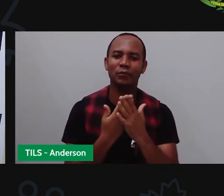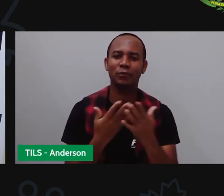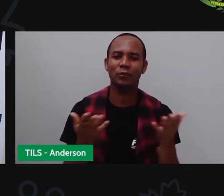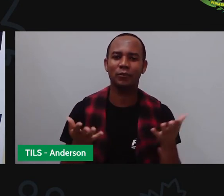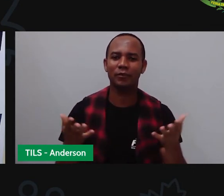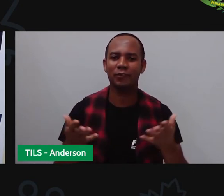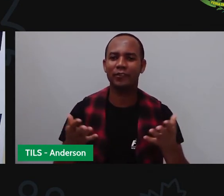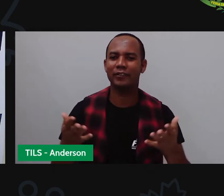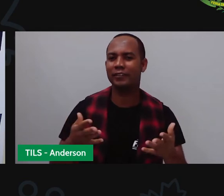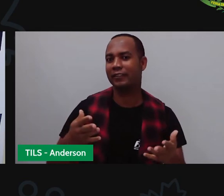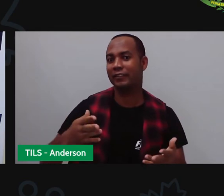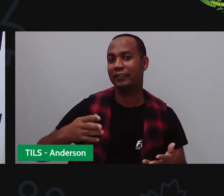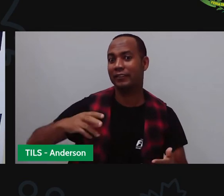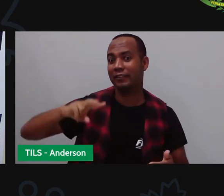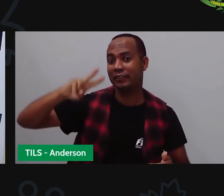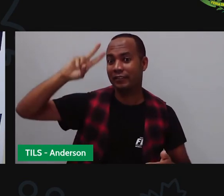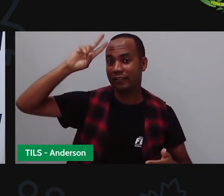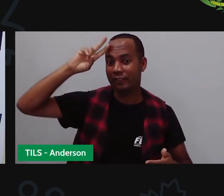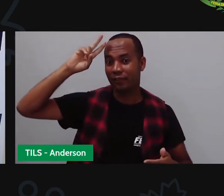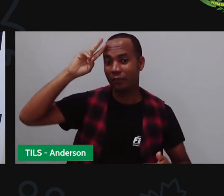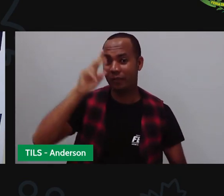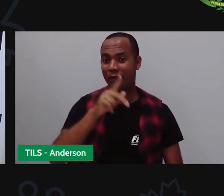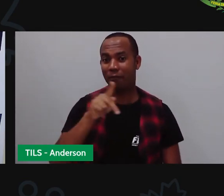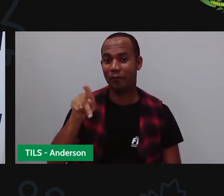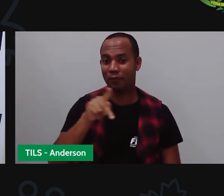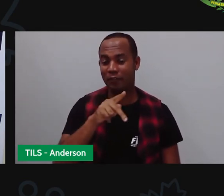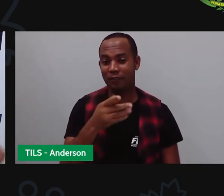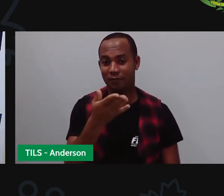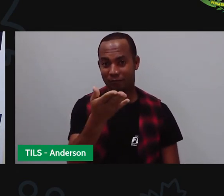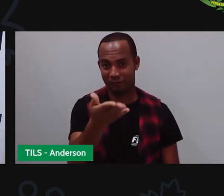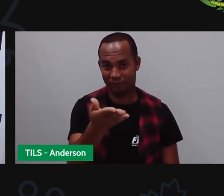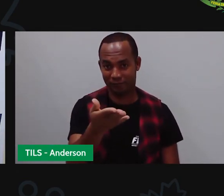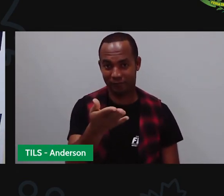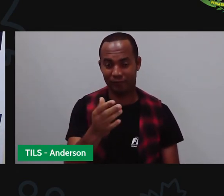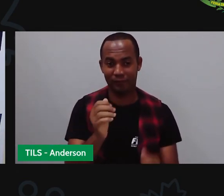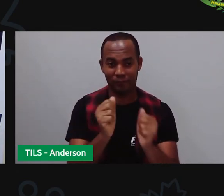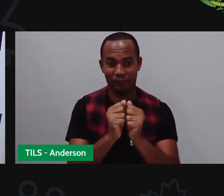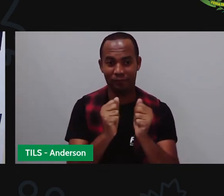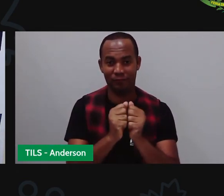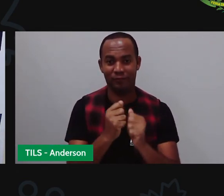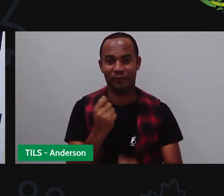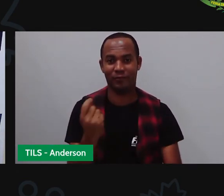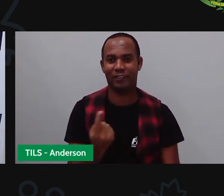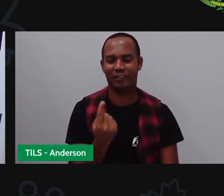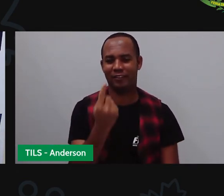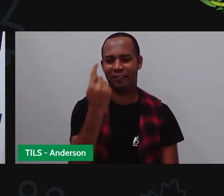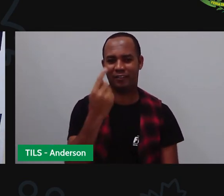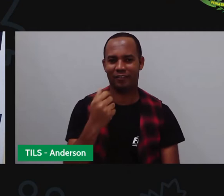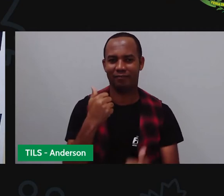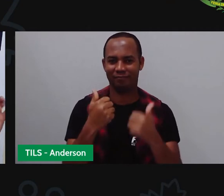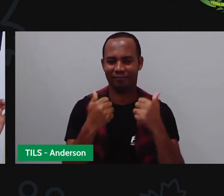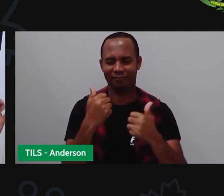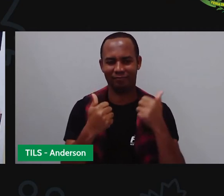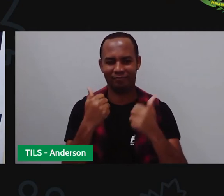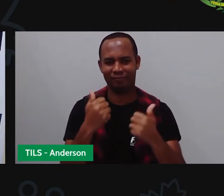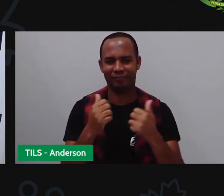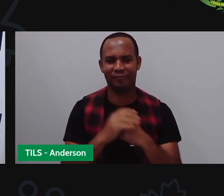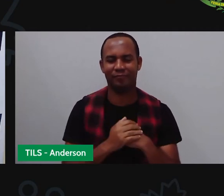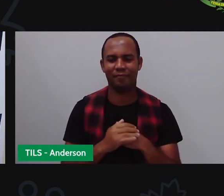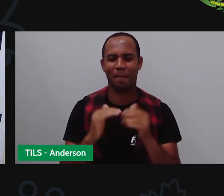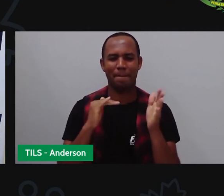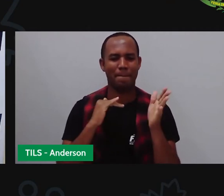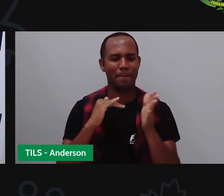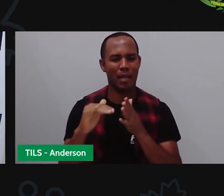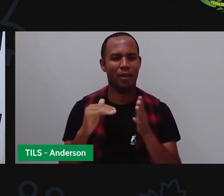-feira, Pro Maria e Anderson. E aí, já deram aquele like lindo e maravilhoso aqui, aquele comentário